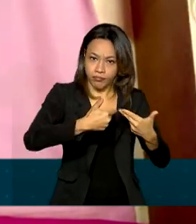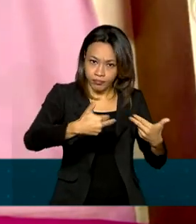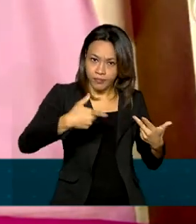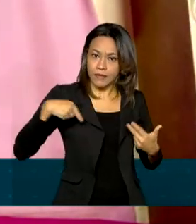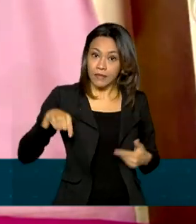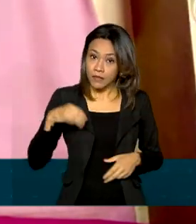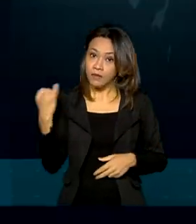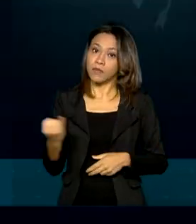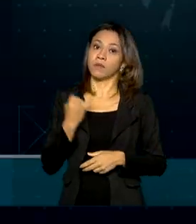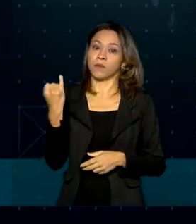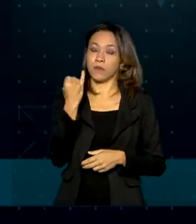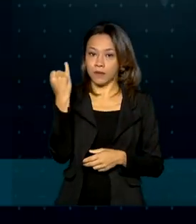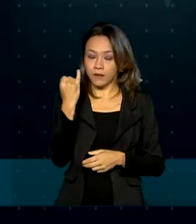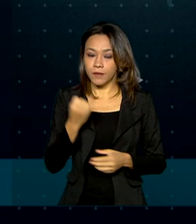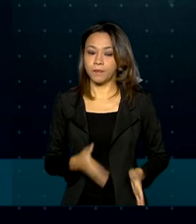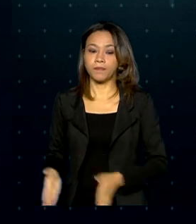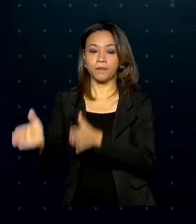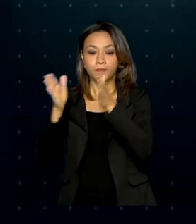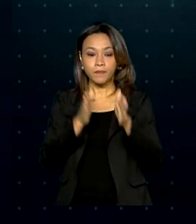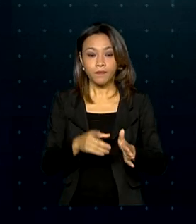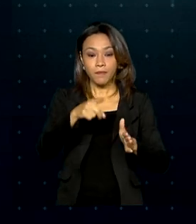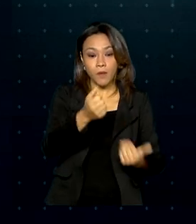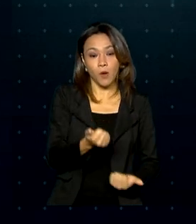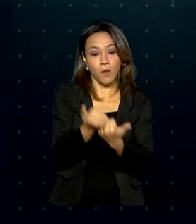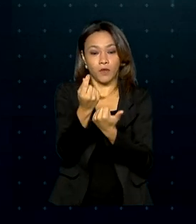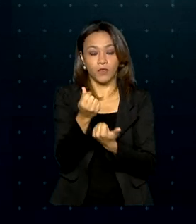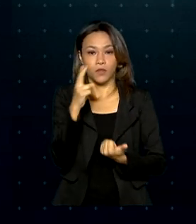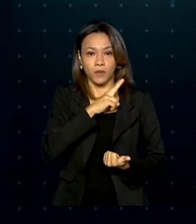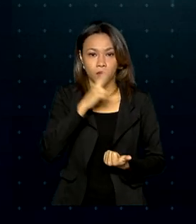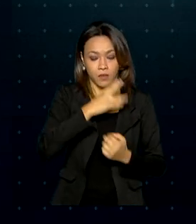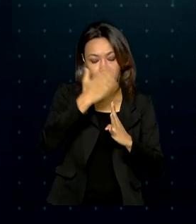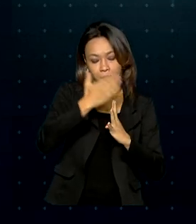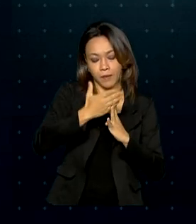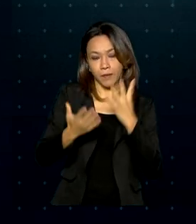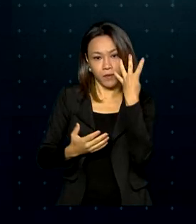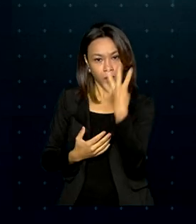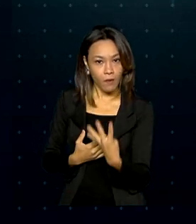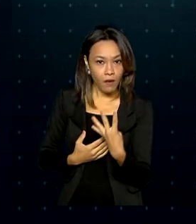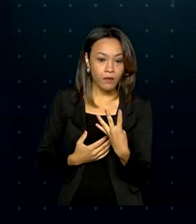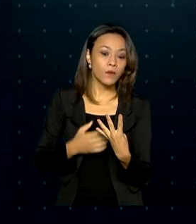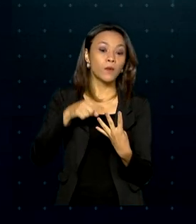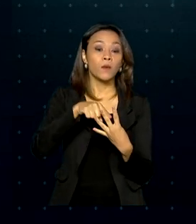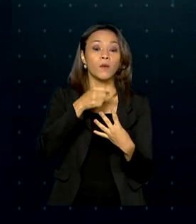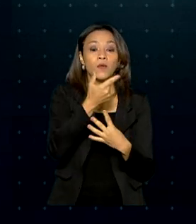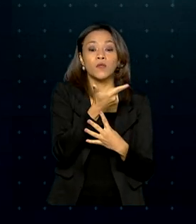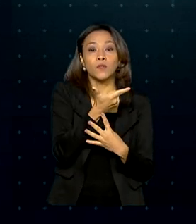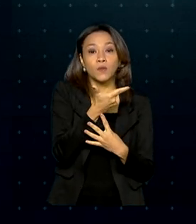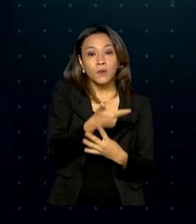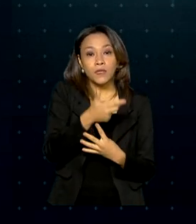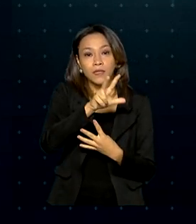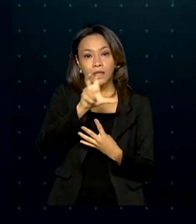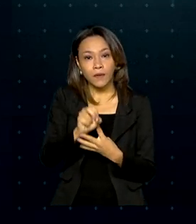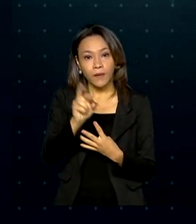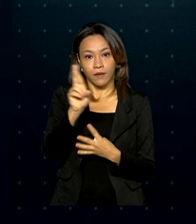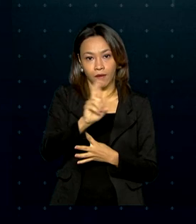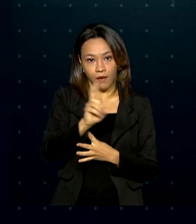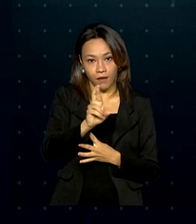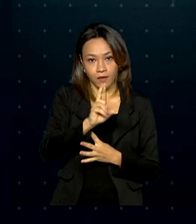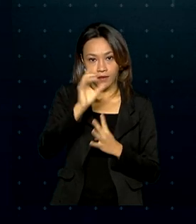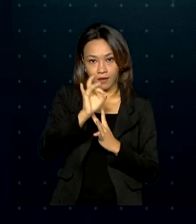ser super importante. O benefício será pago em quatro parcelas com valor médio de 250 reais.